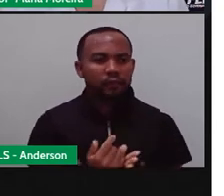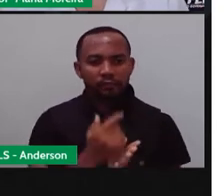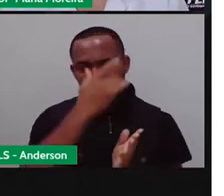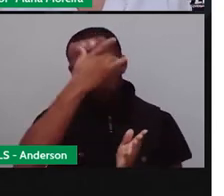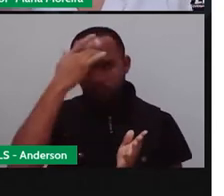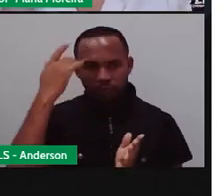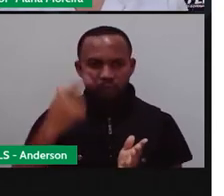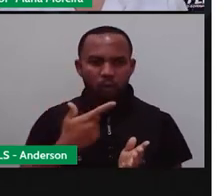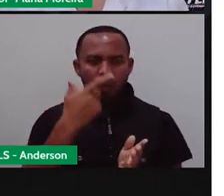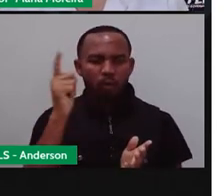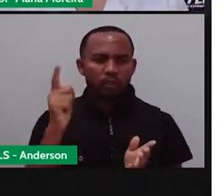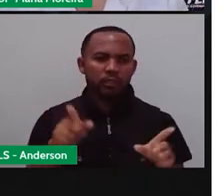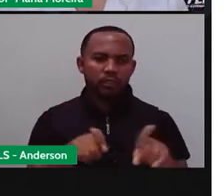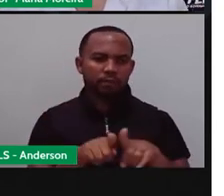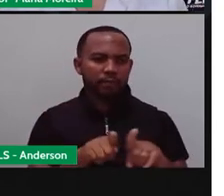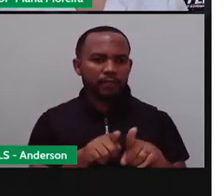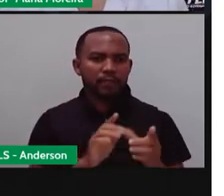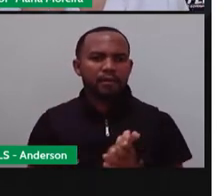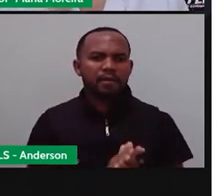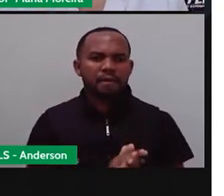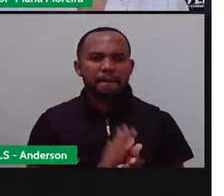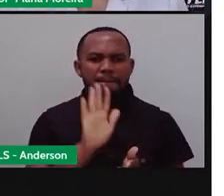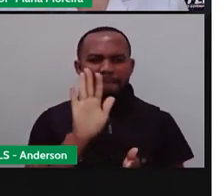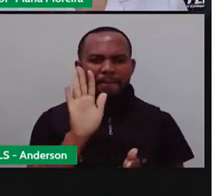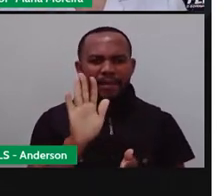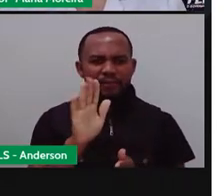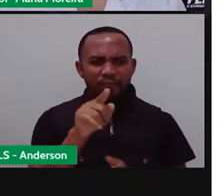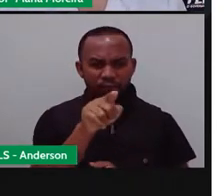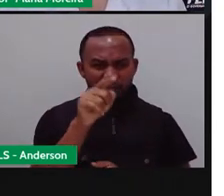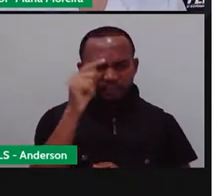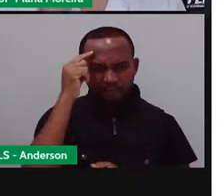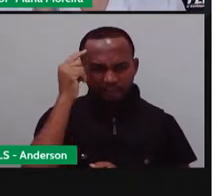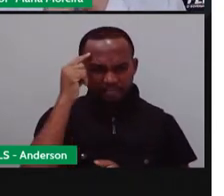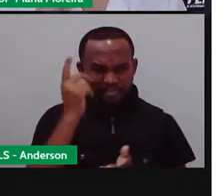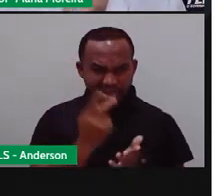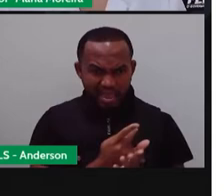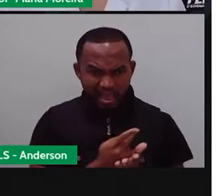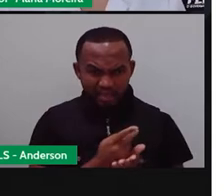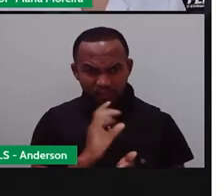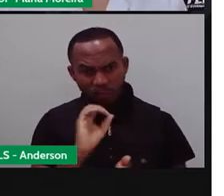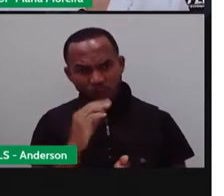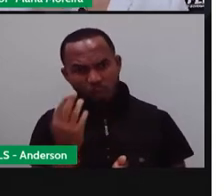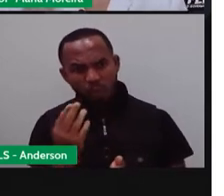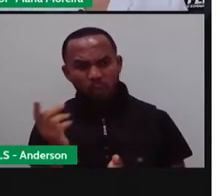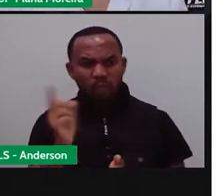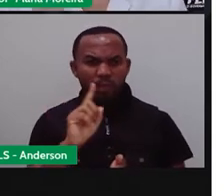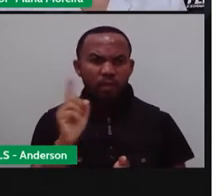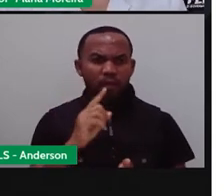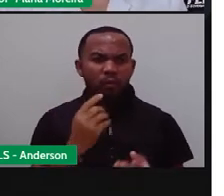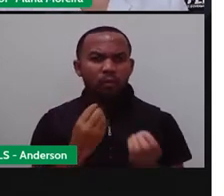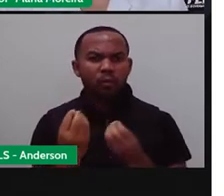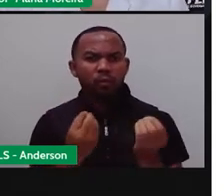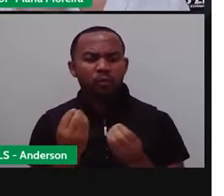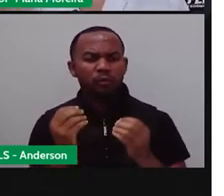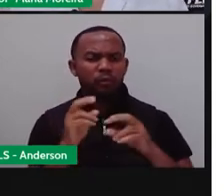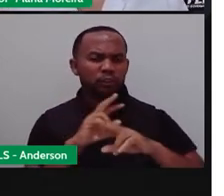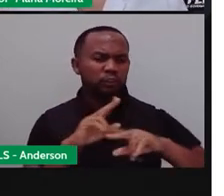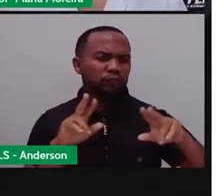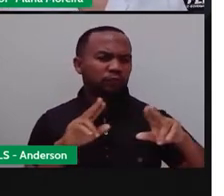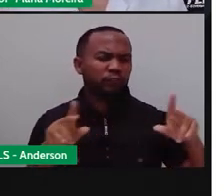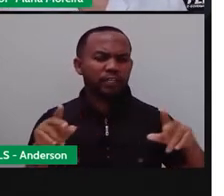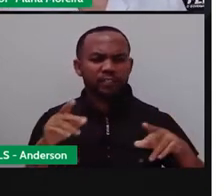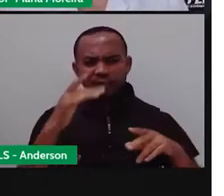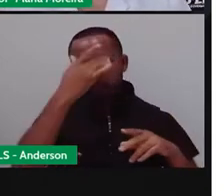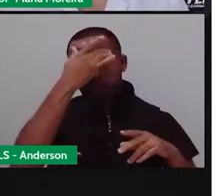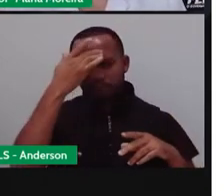para executar. Ou para mais isso não é errado? Não, sabe por quê? E vocês nem imaginam. Vários artistas, como